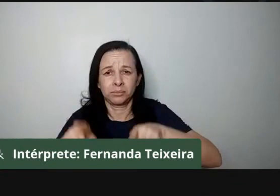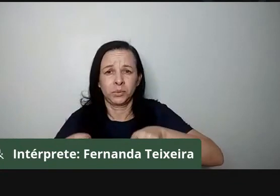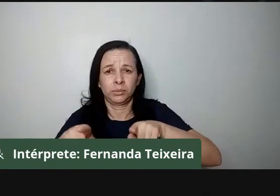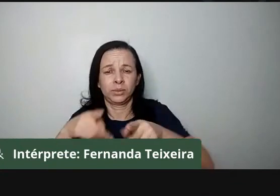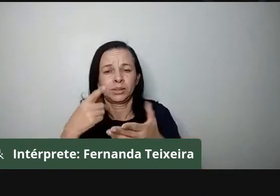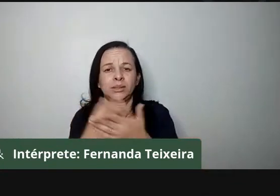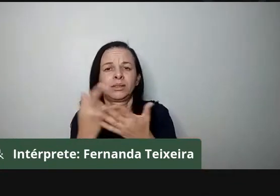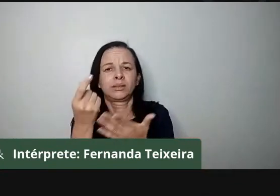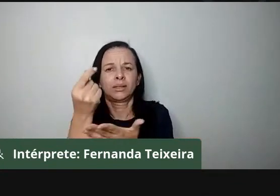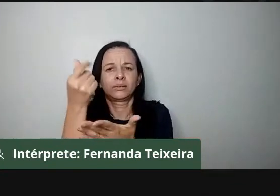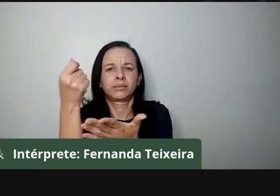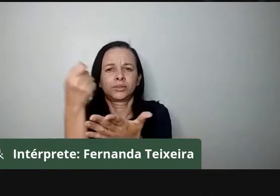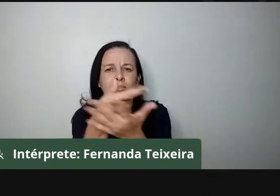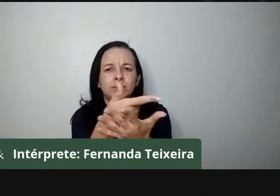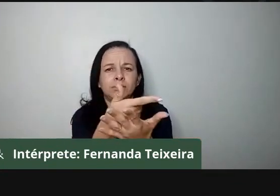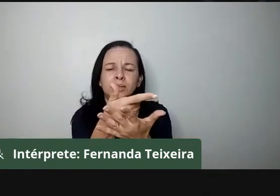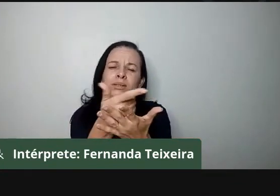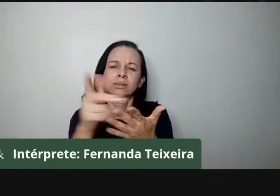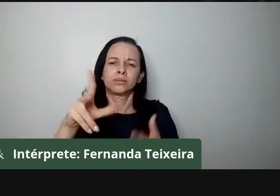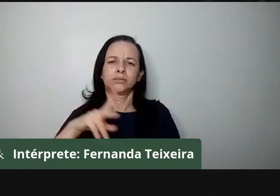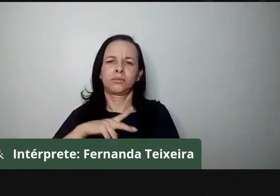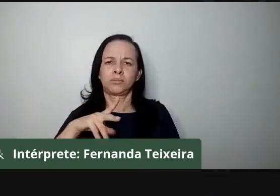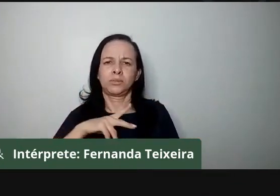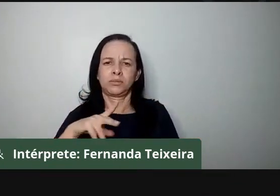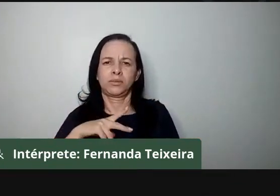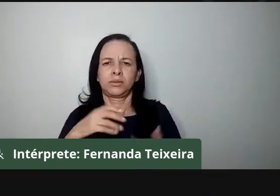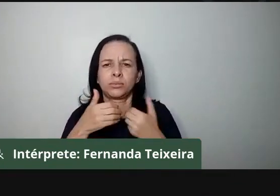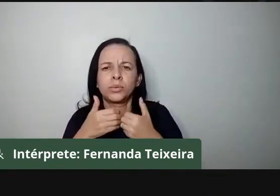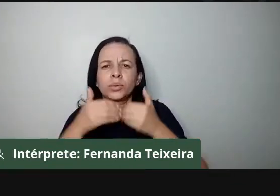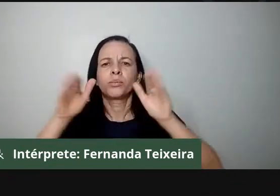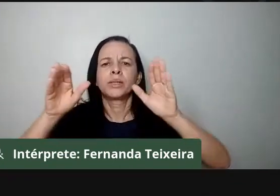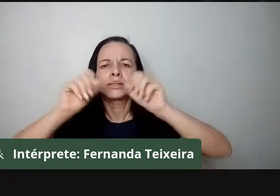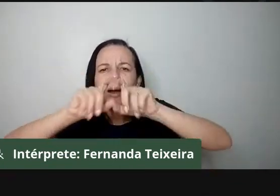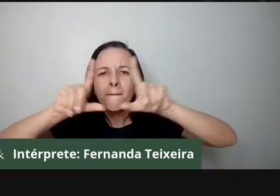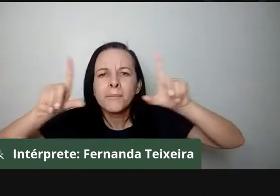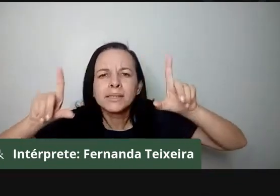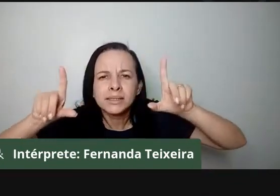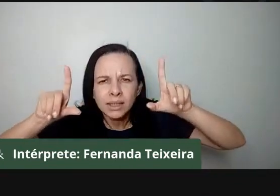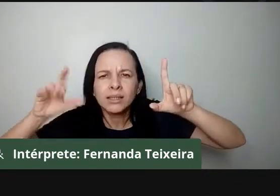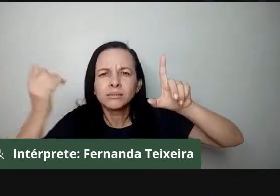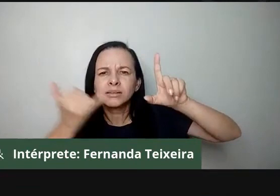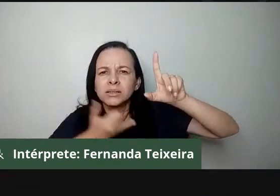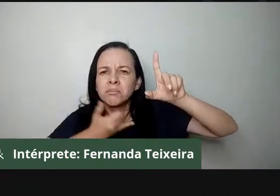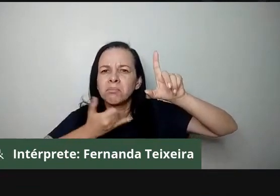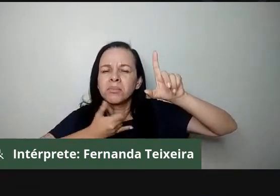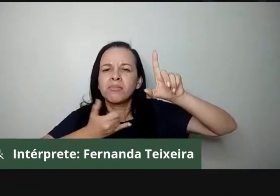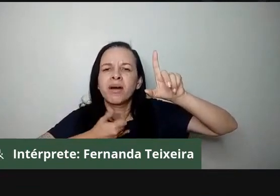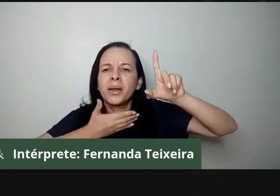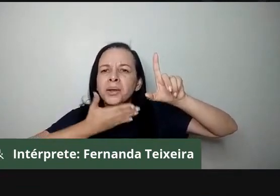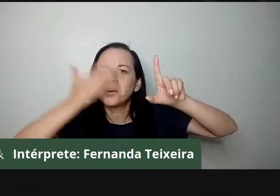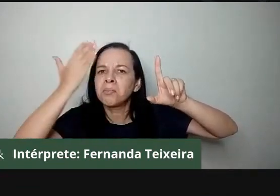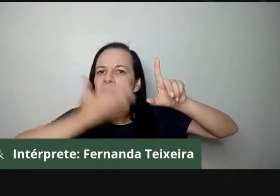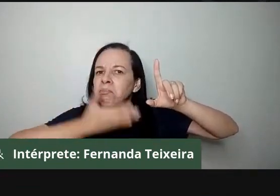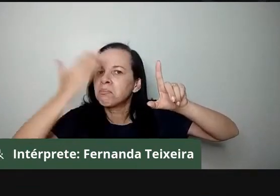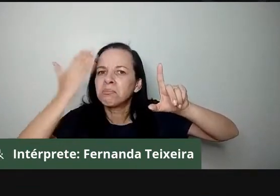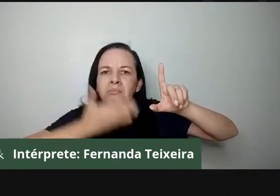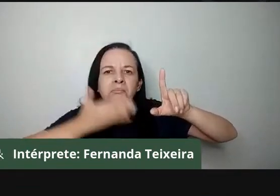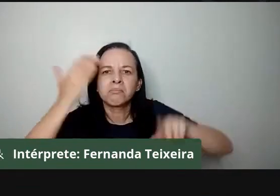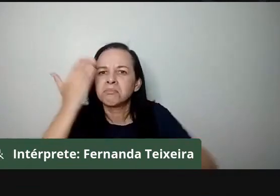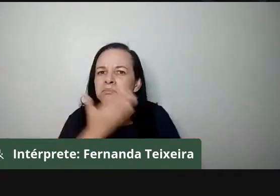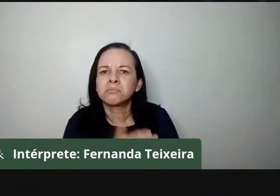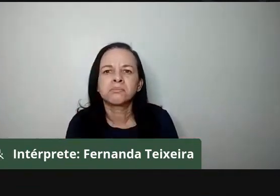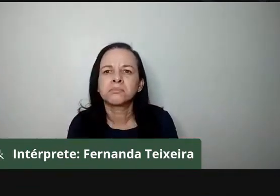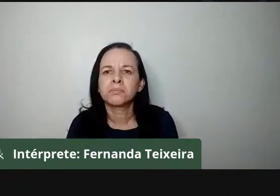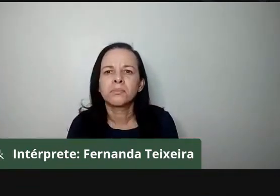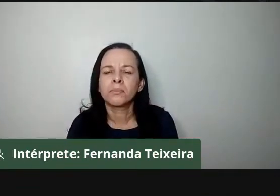das parcerias público e privada. Quando começar a aparecer aí, vocês me dão um alô aqui que você sabe que em projeto eu não consigo não consegue ver.